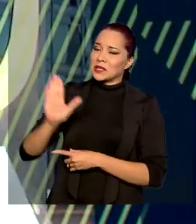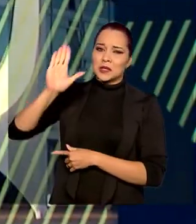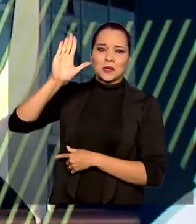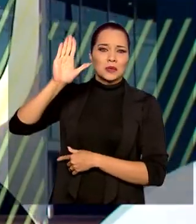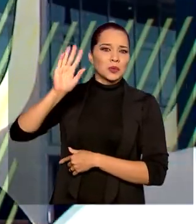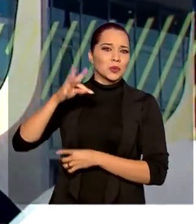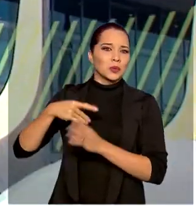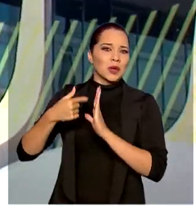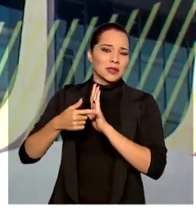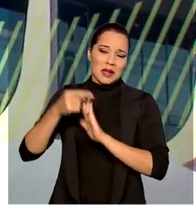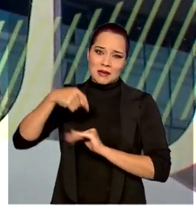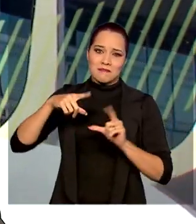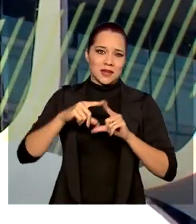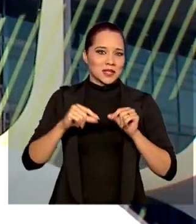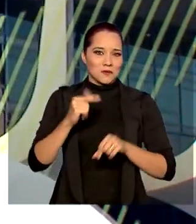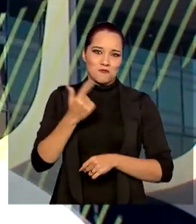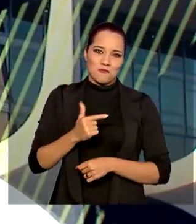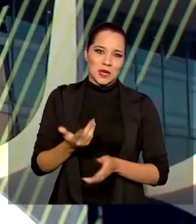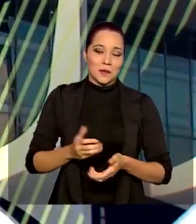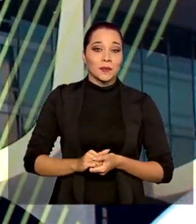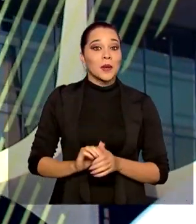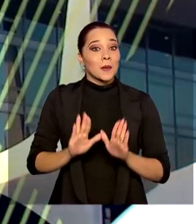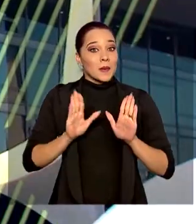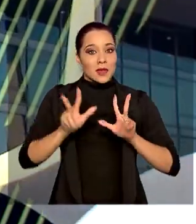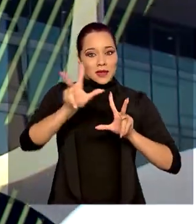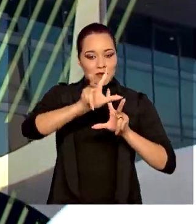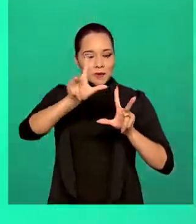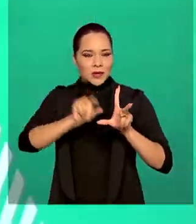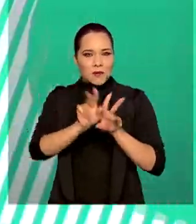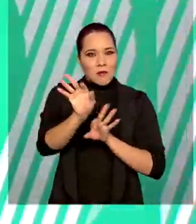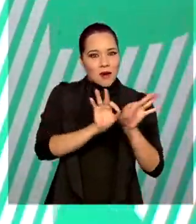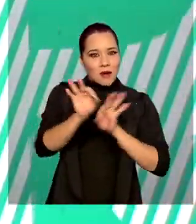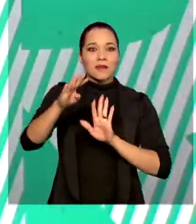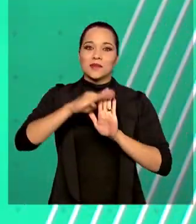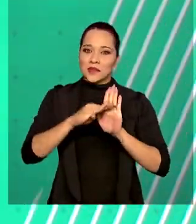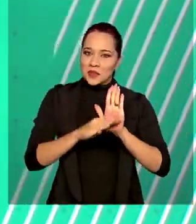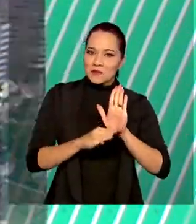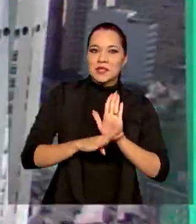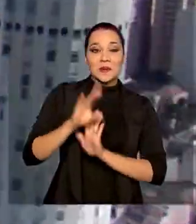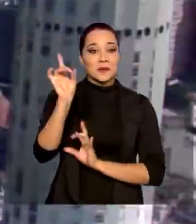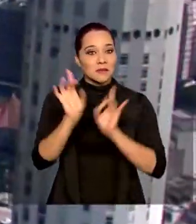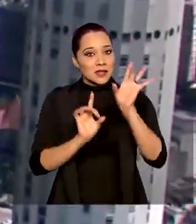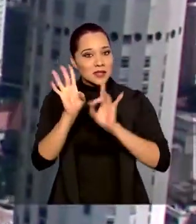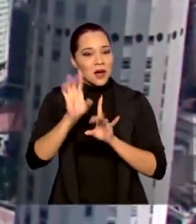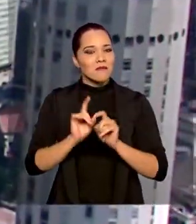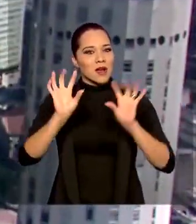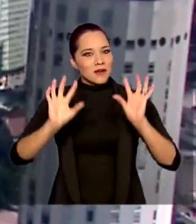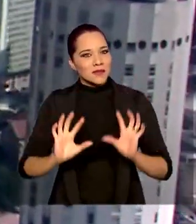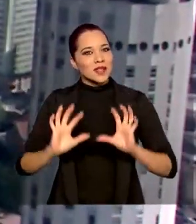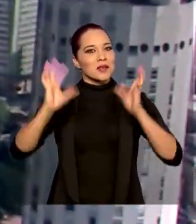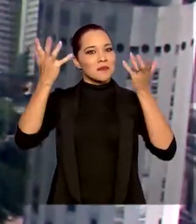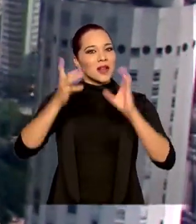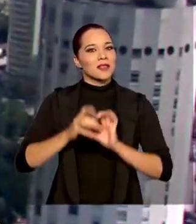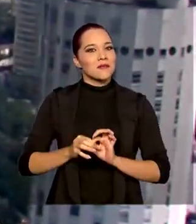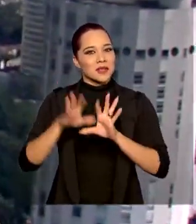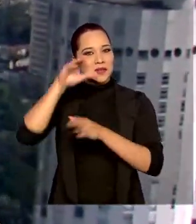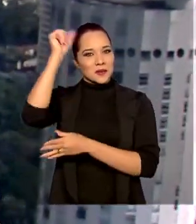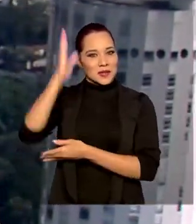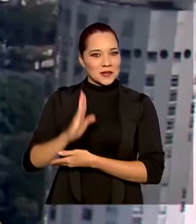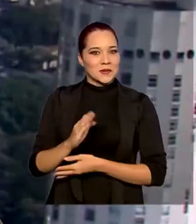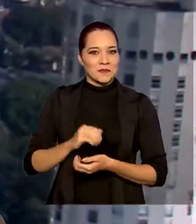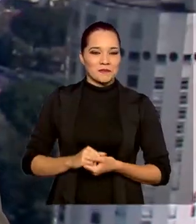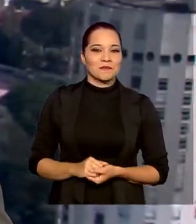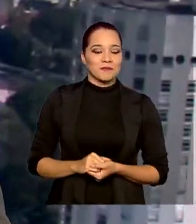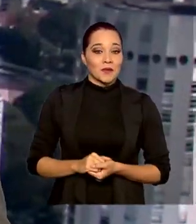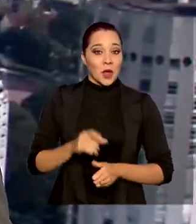aqui em Brasília, a capital federal. Mas a TV Brasil preparou uma programação especial para celebrar a independência do